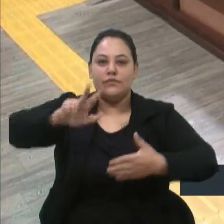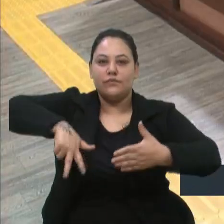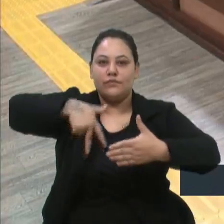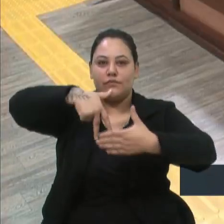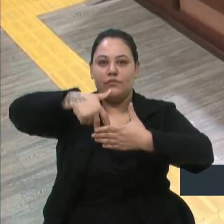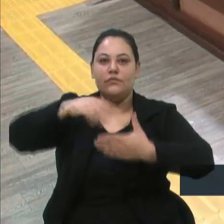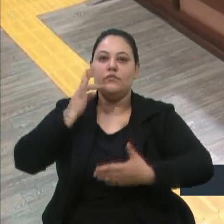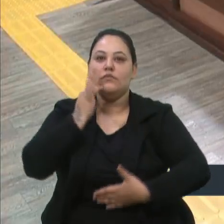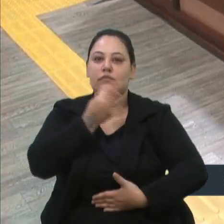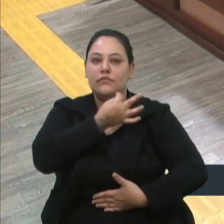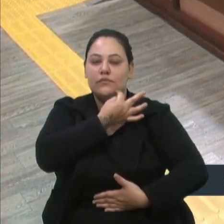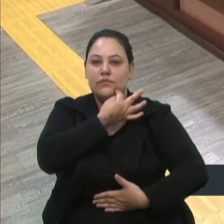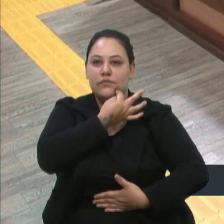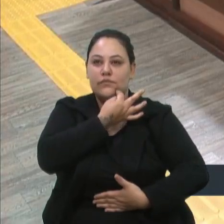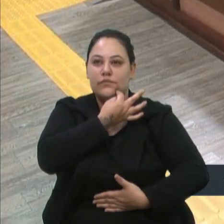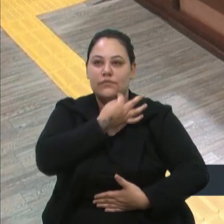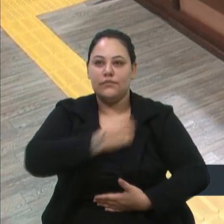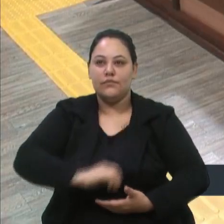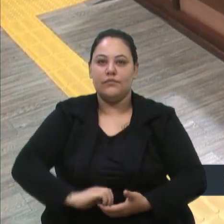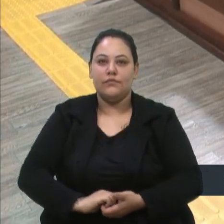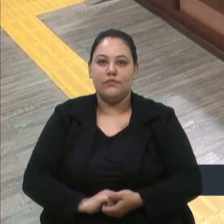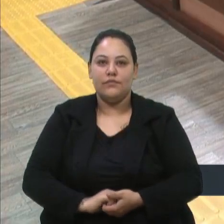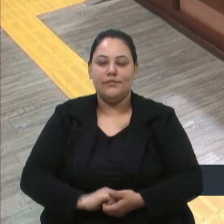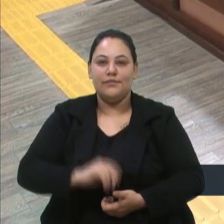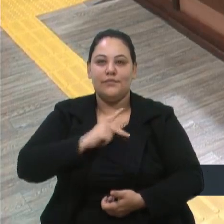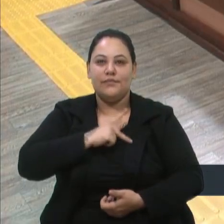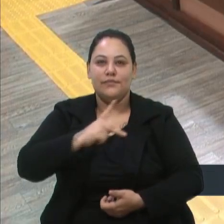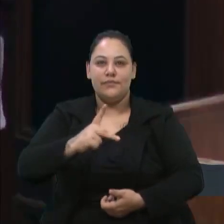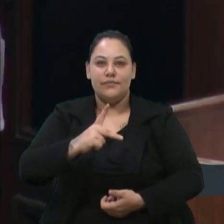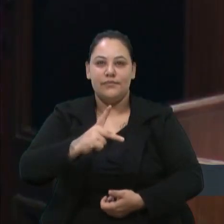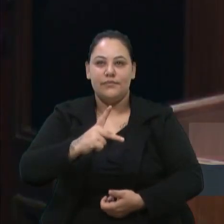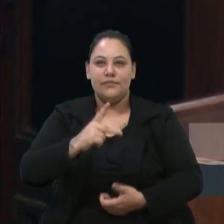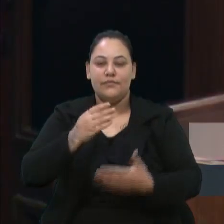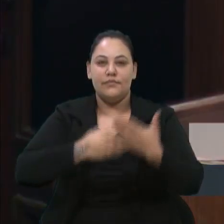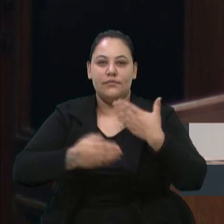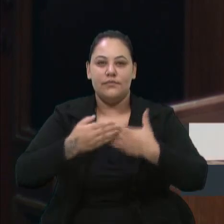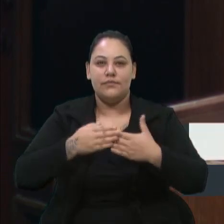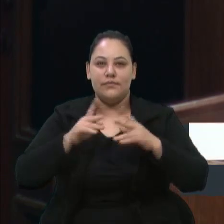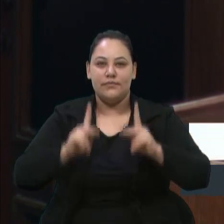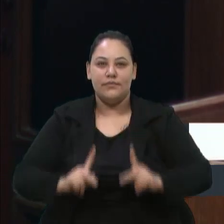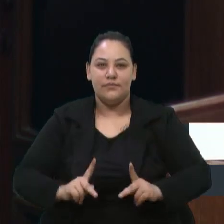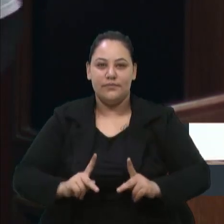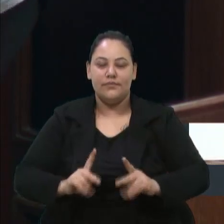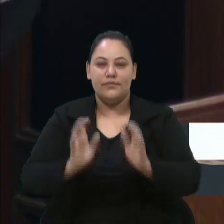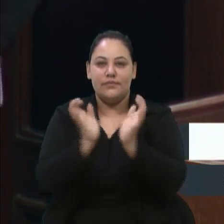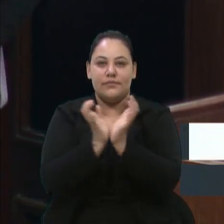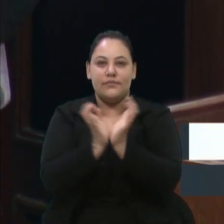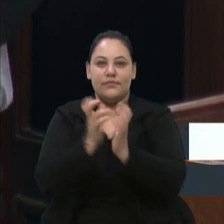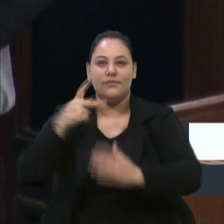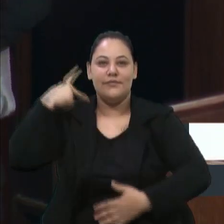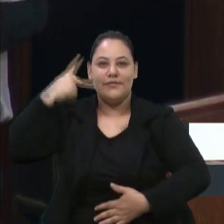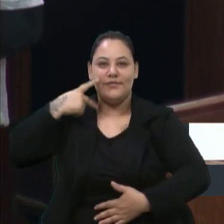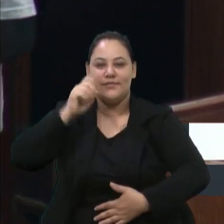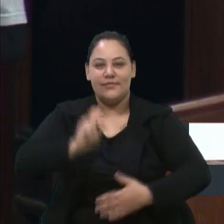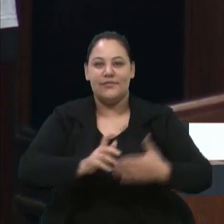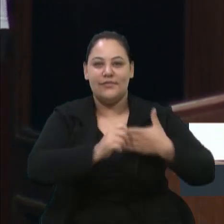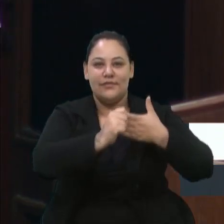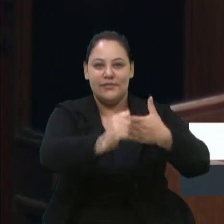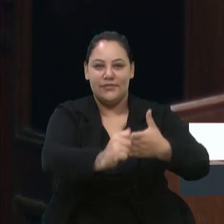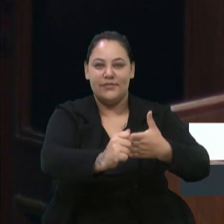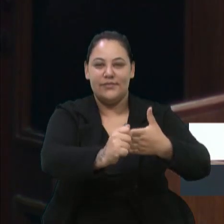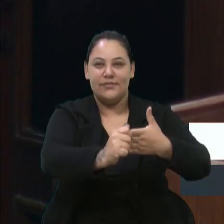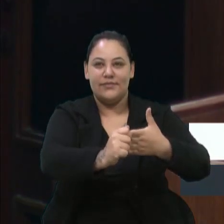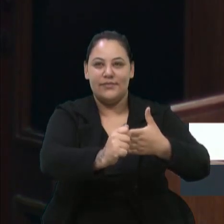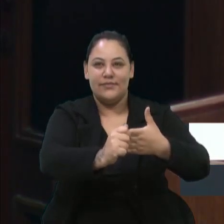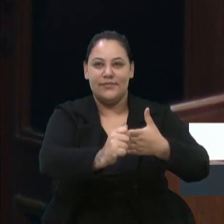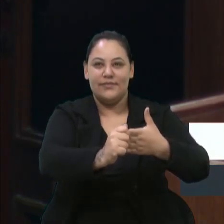Friço, no grande expediente. Senhor Presidente, nobres pares, colegas vereadores, a todos que nos acompanham através